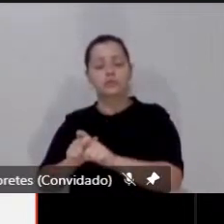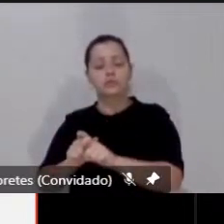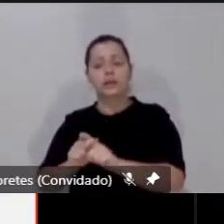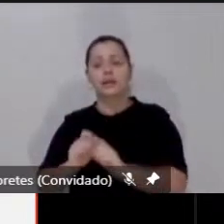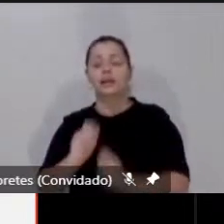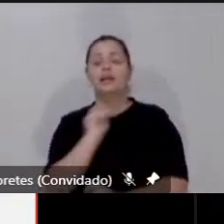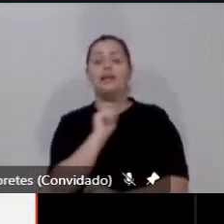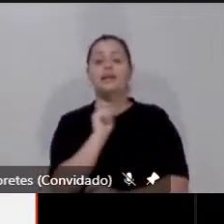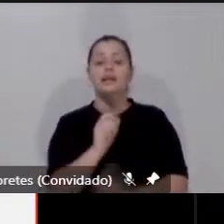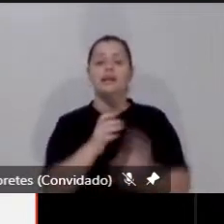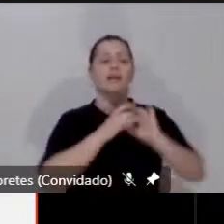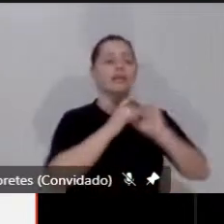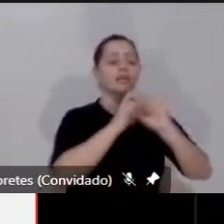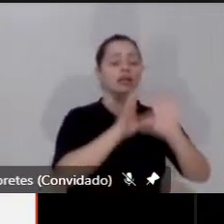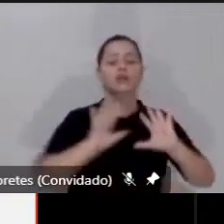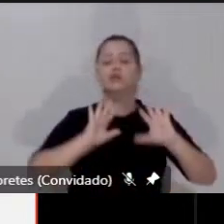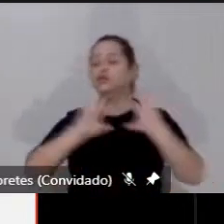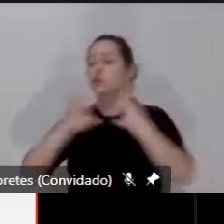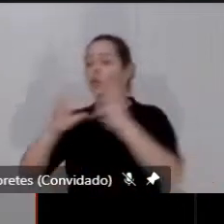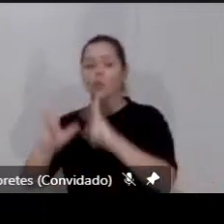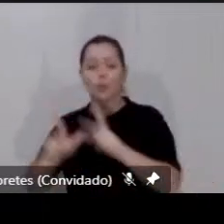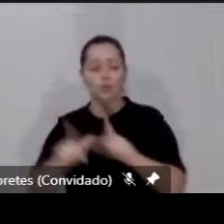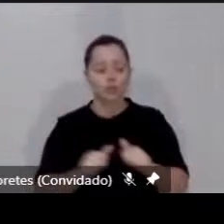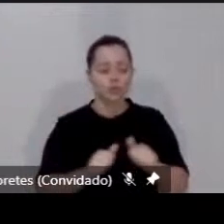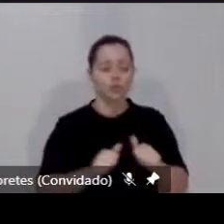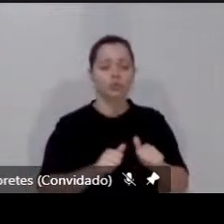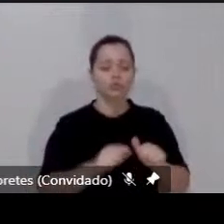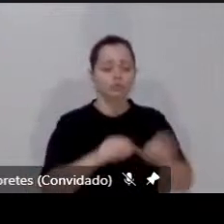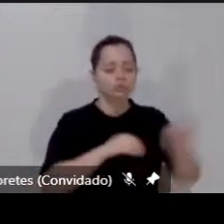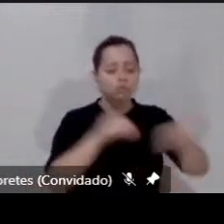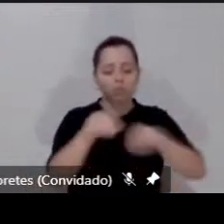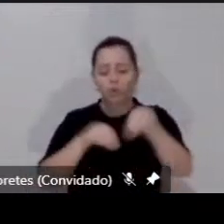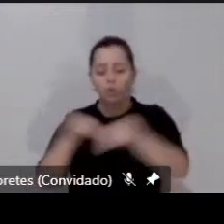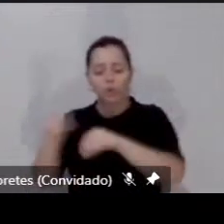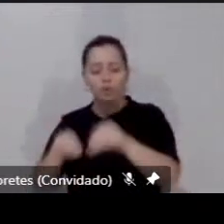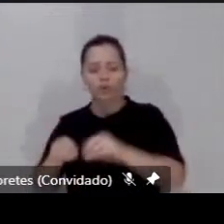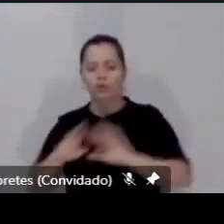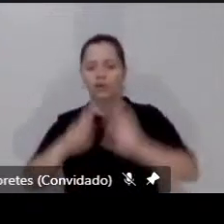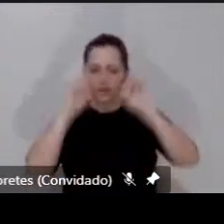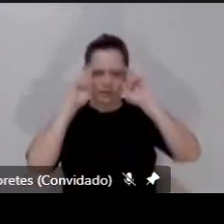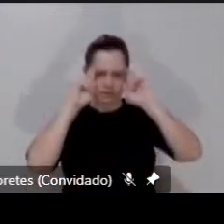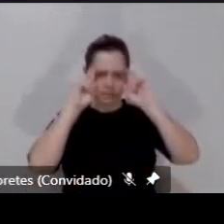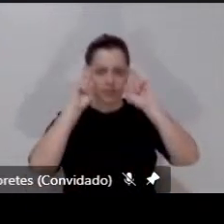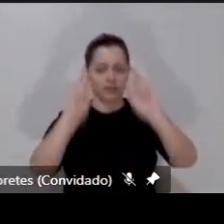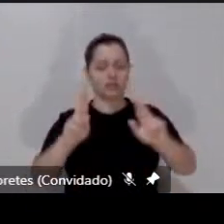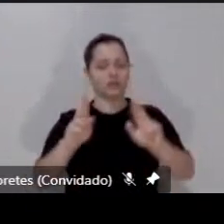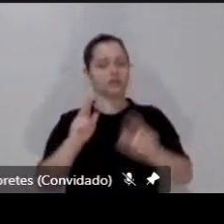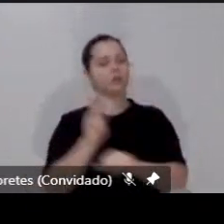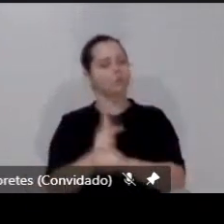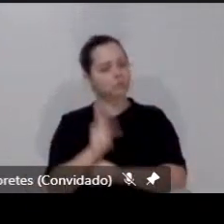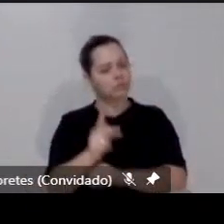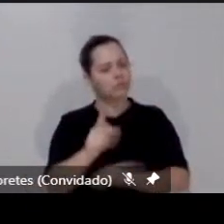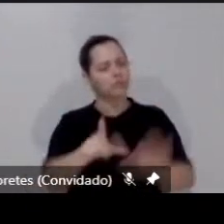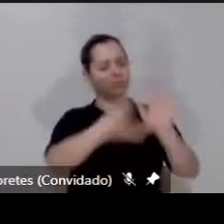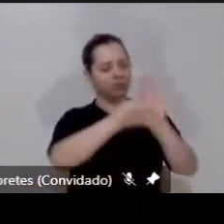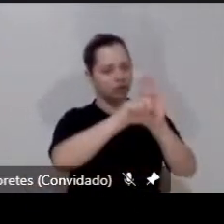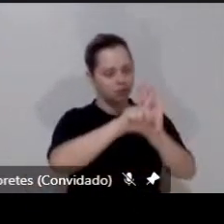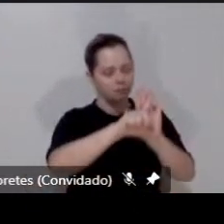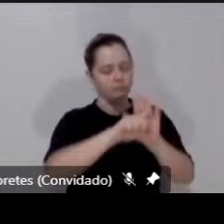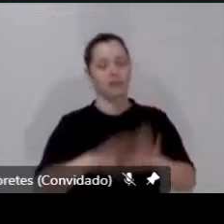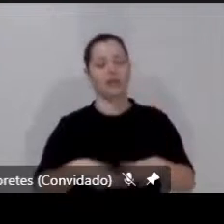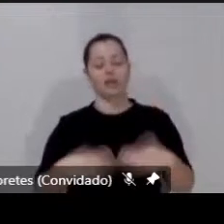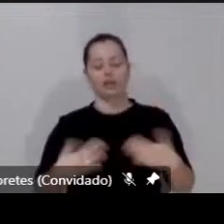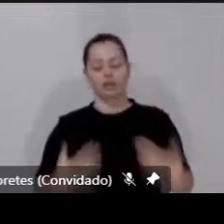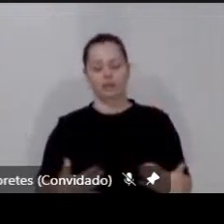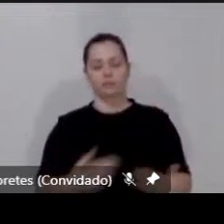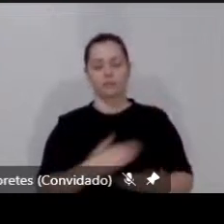todos autonomia nos deslocamentos desejados, respeitando-se a legislação em vigor. A partir